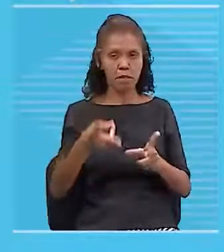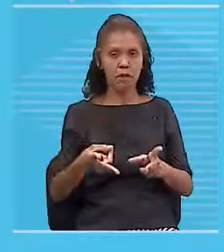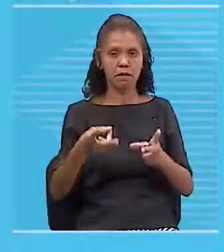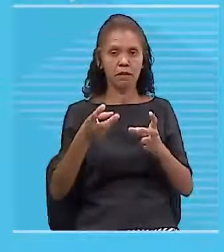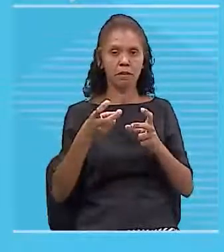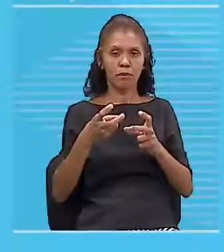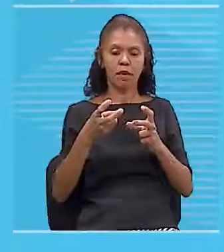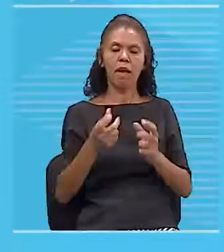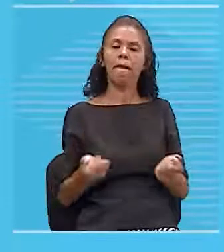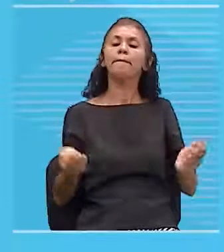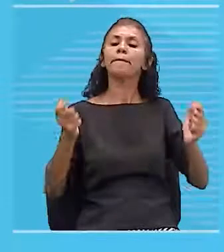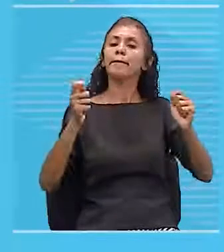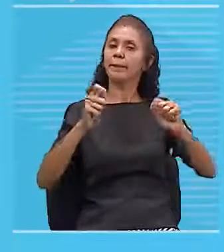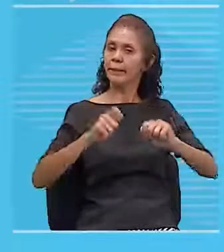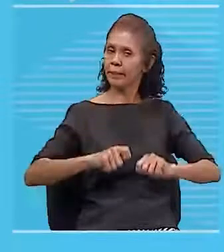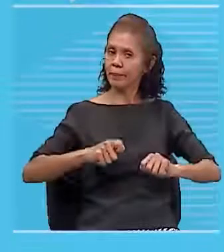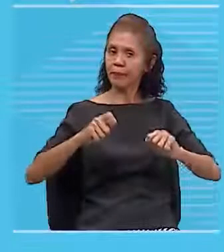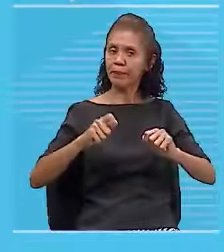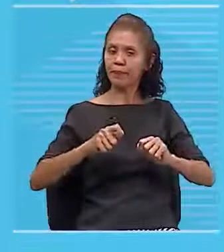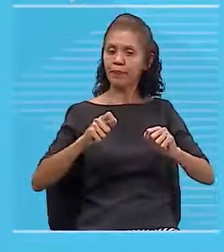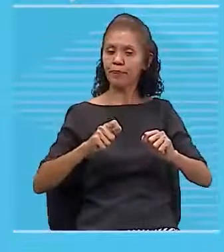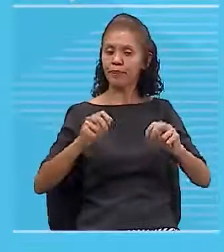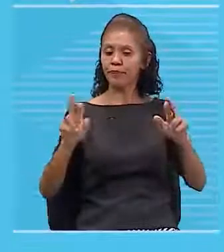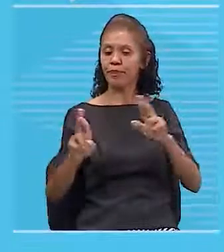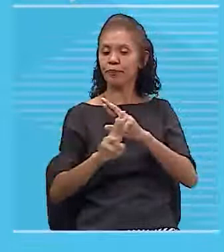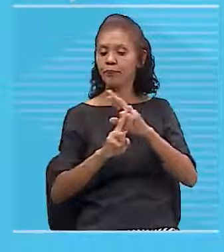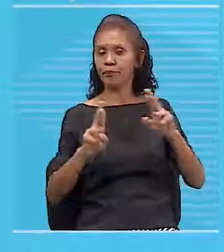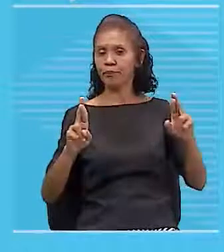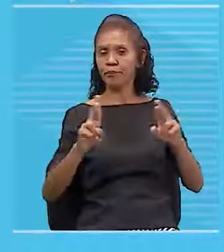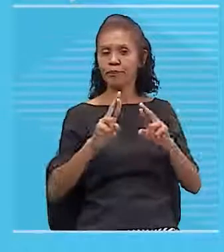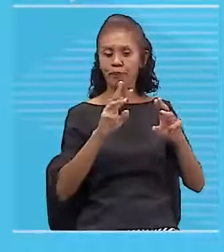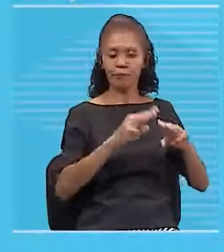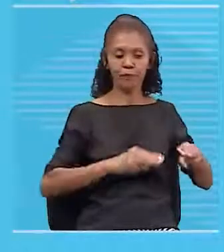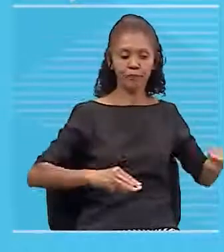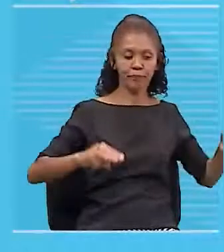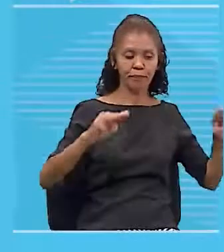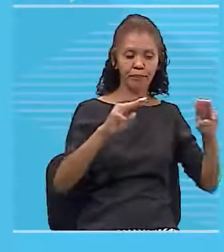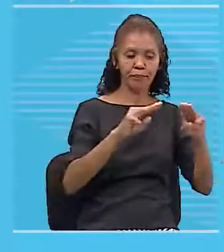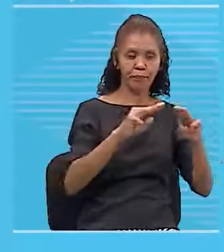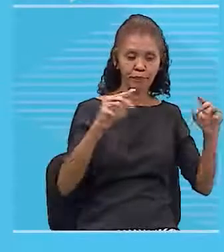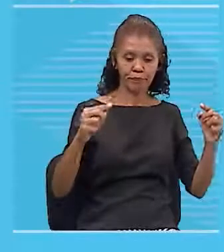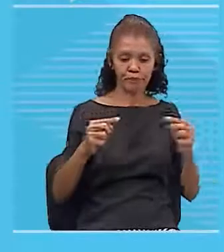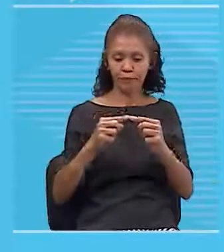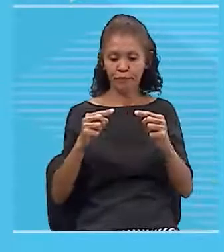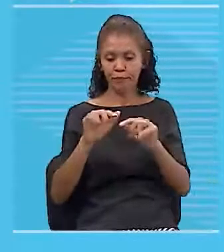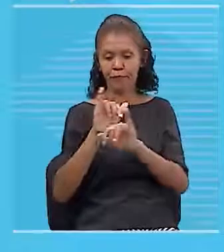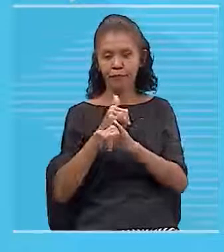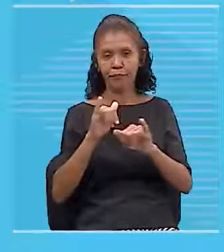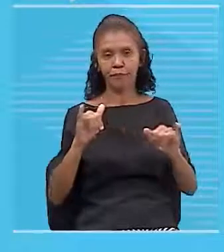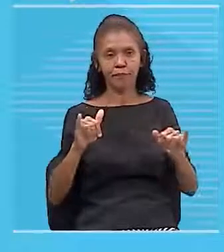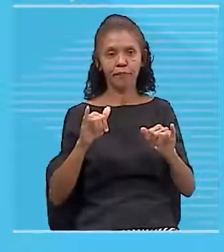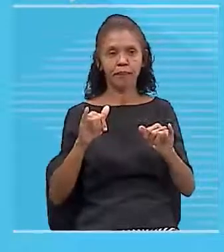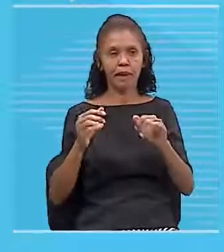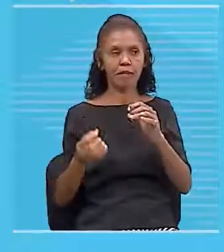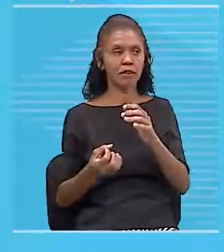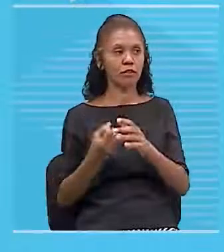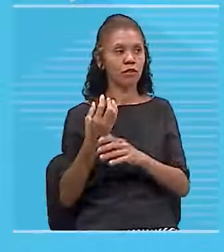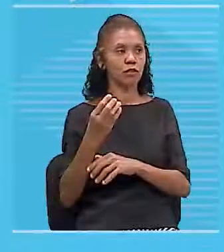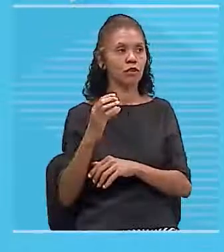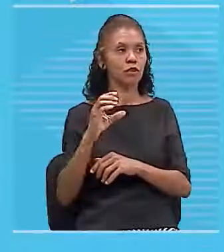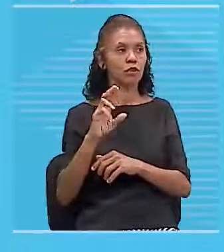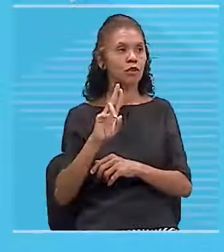sim, era possível relacionar essas duas áreas. Daí, cria o eletromagnetismo.